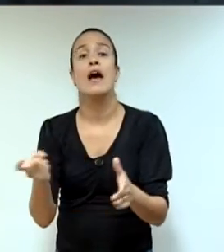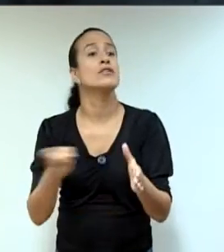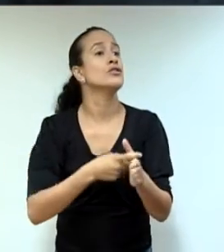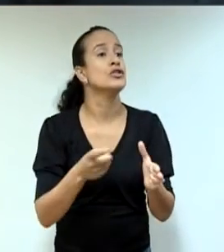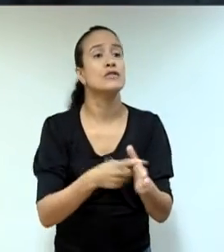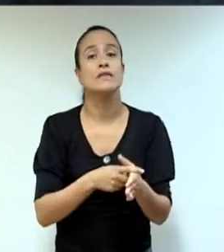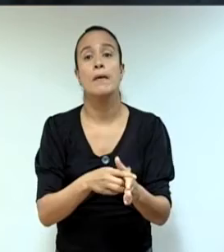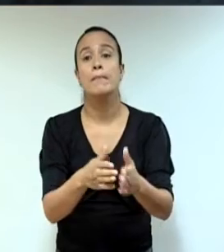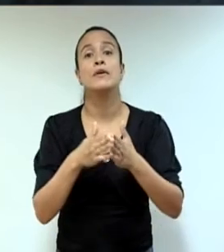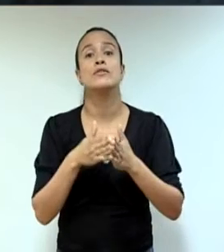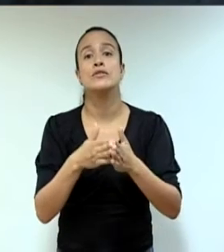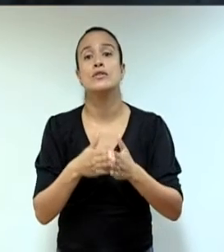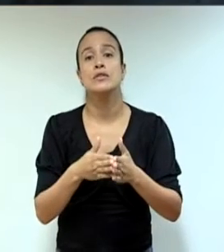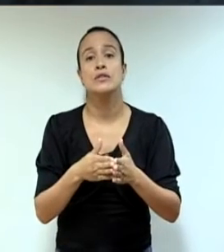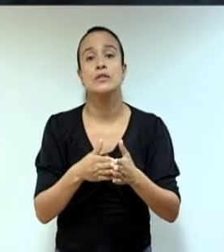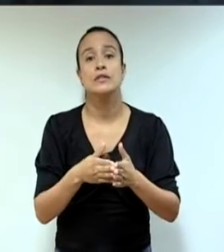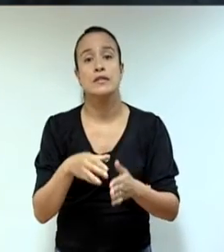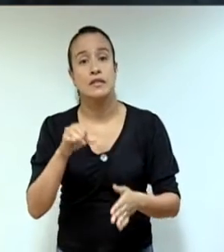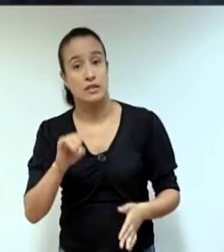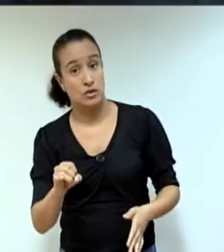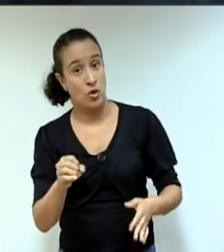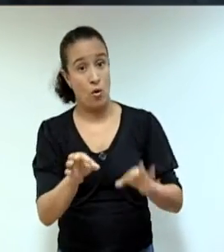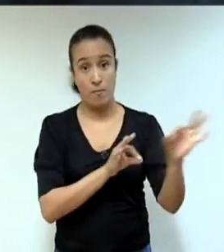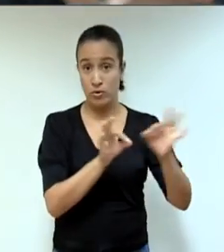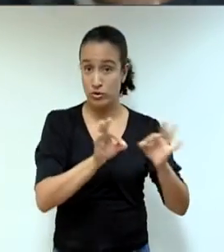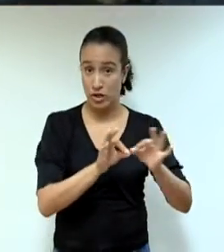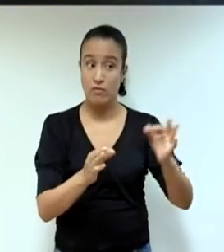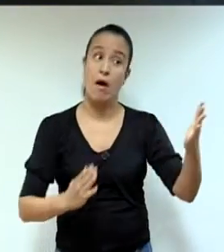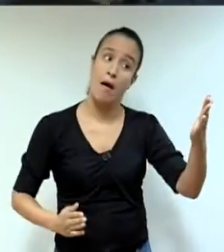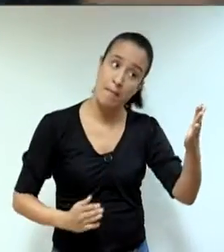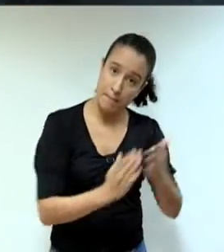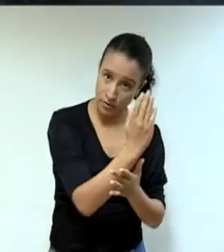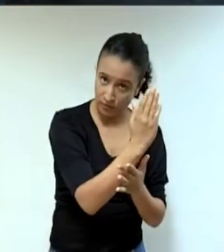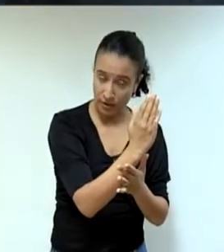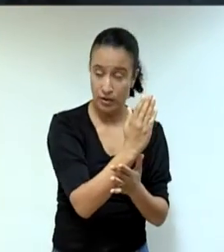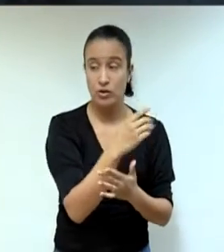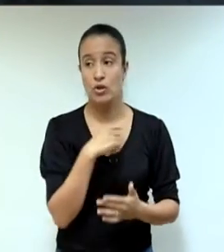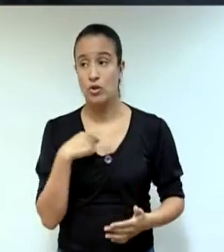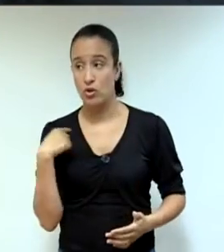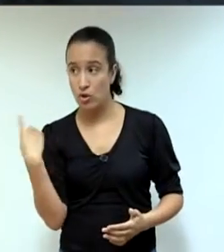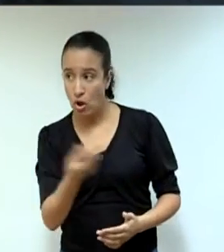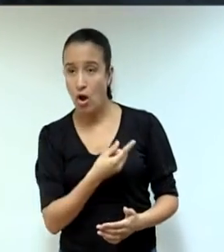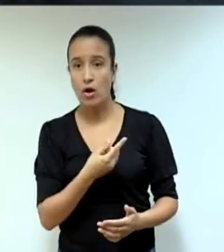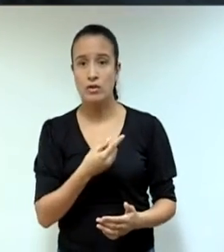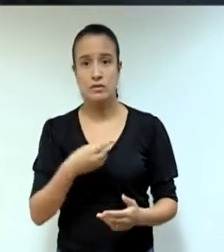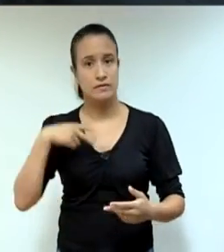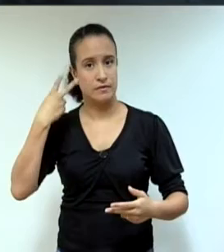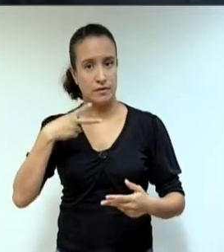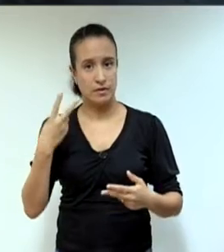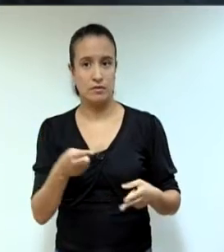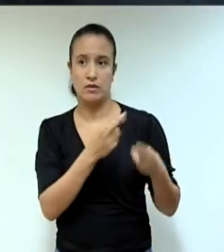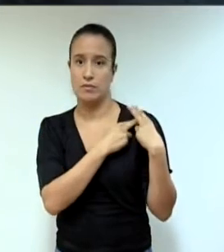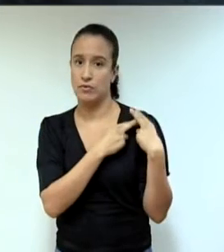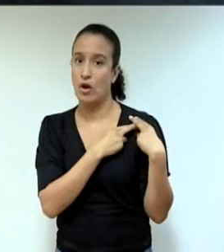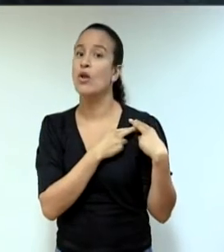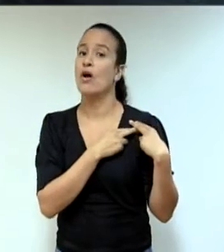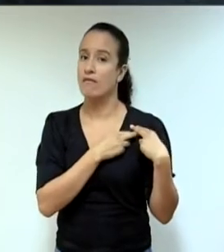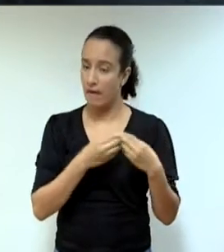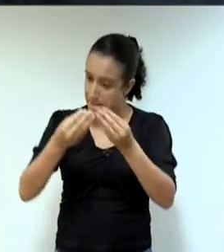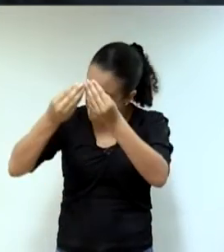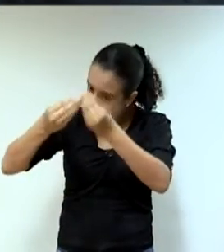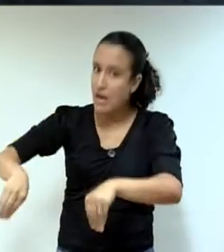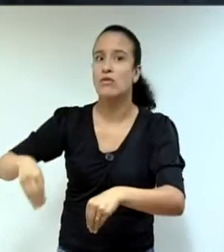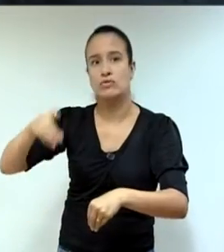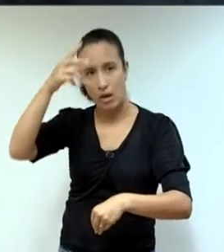projeto for aprovado, estaremos, quanto o Poder Legislativo, prejudicando e jogando o prefeito num